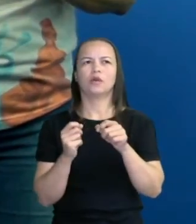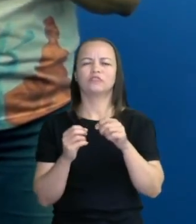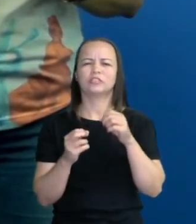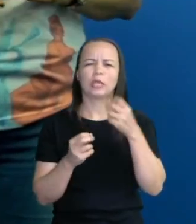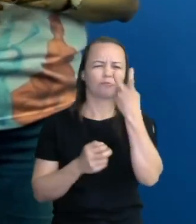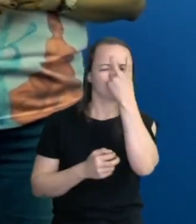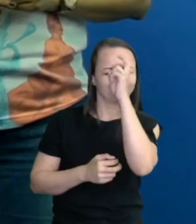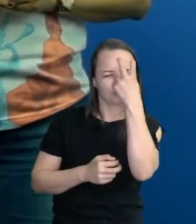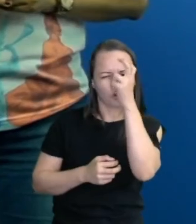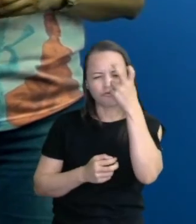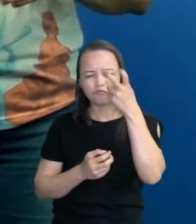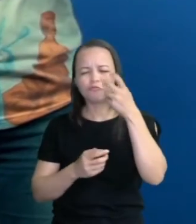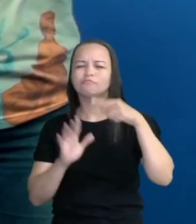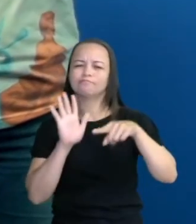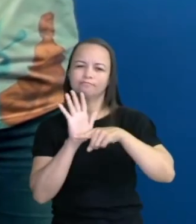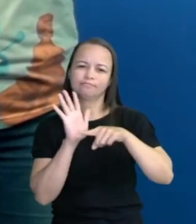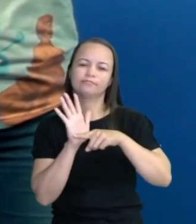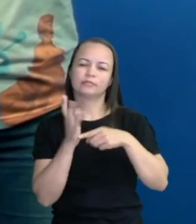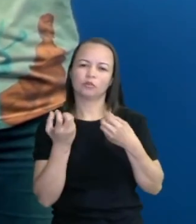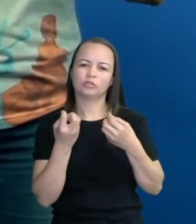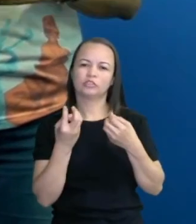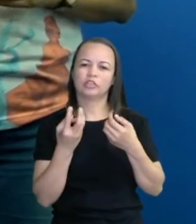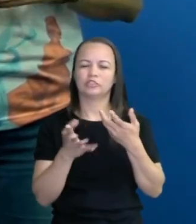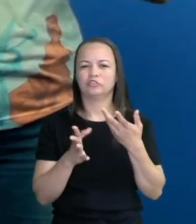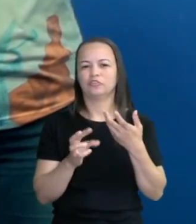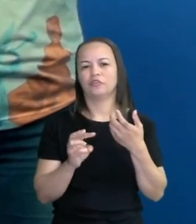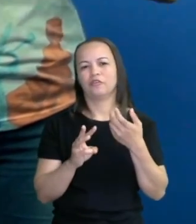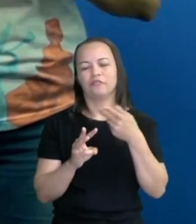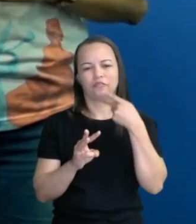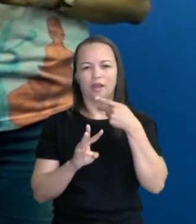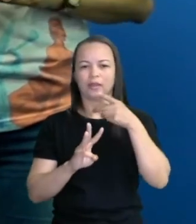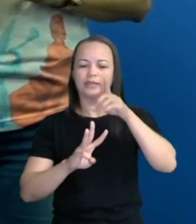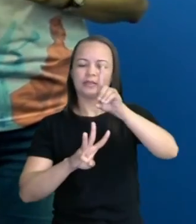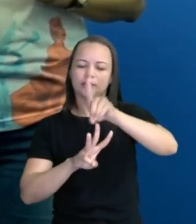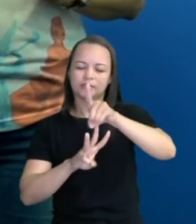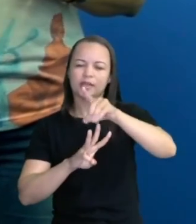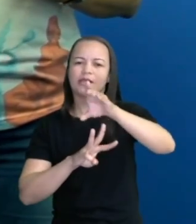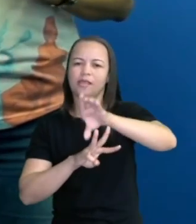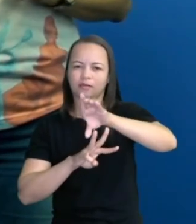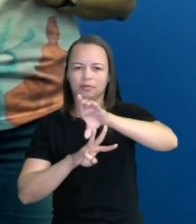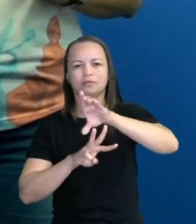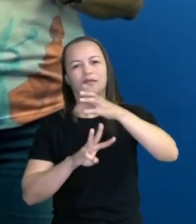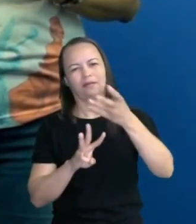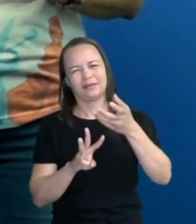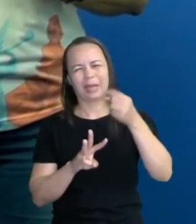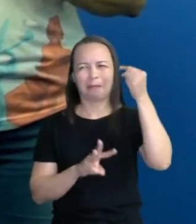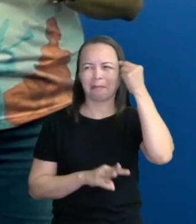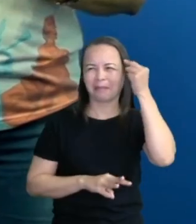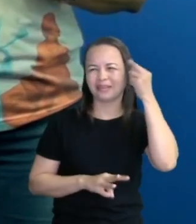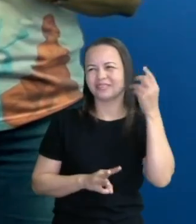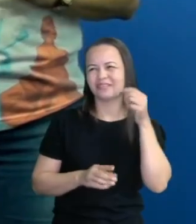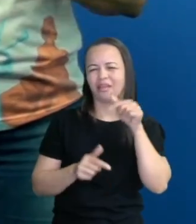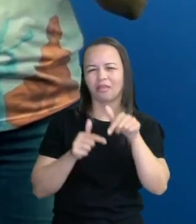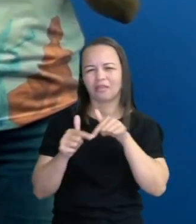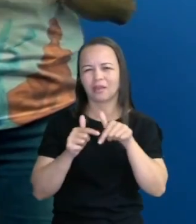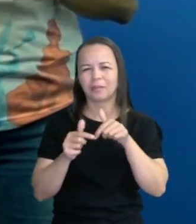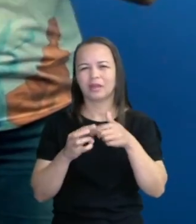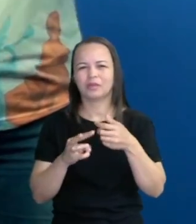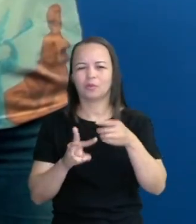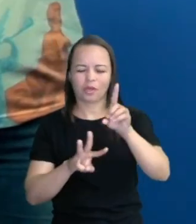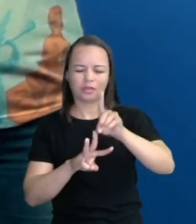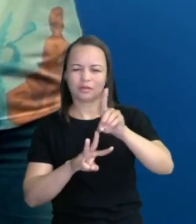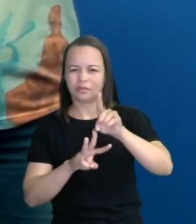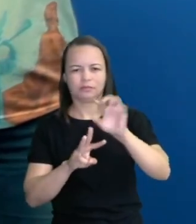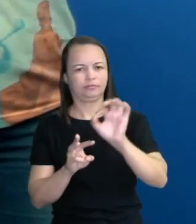confunde aí na subtração. Quando a gente chega na dezena e na centena, né? Que a gente pensa que está só trabalhando com a dezena, a gente está